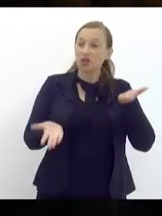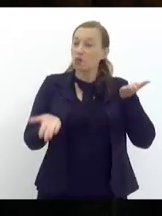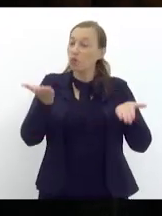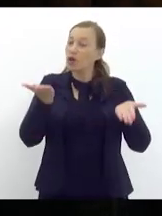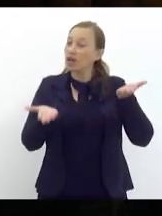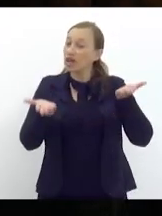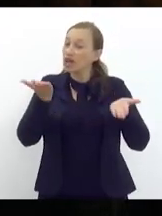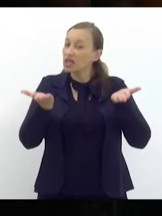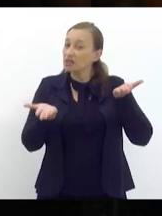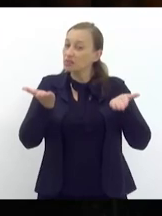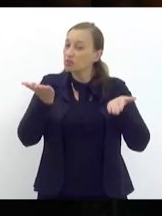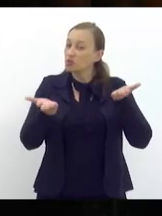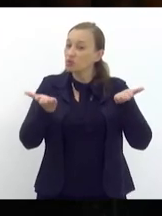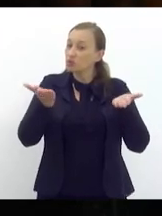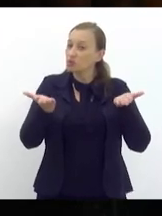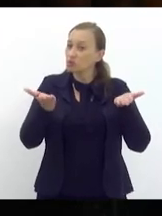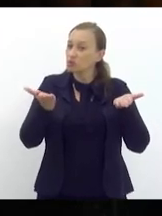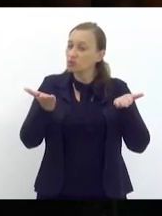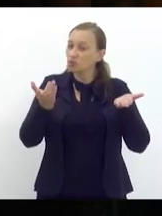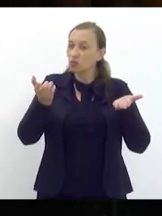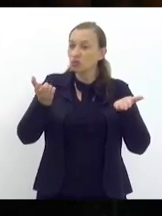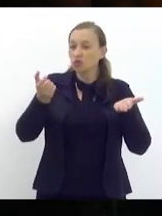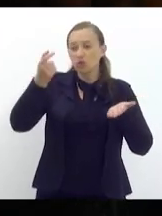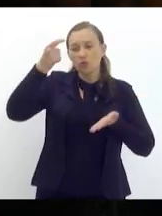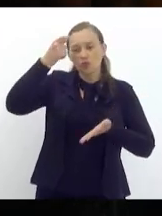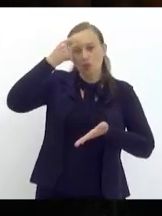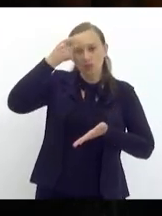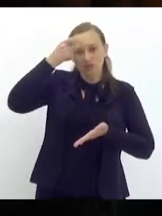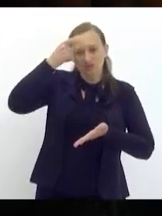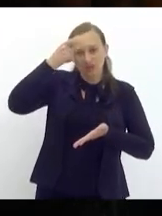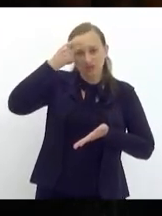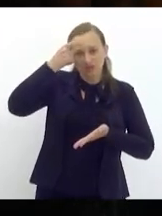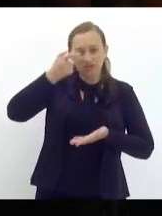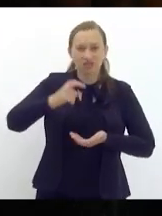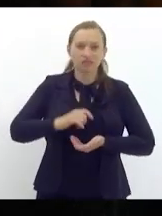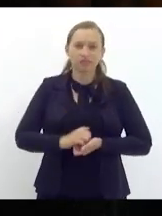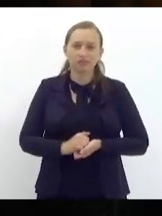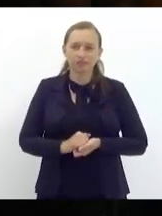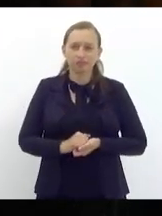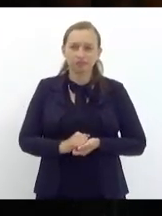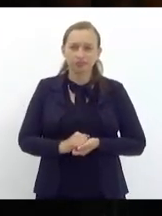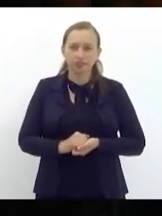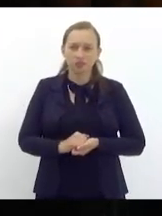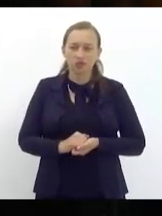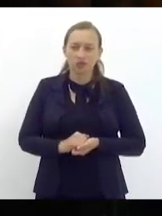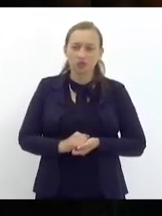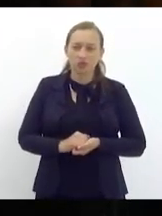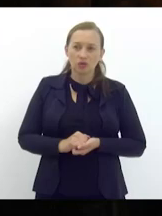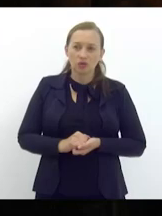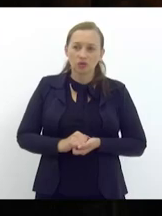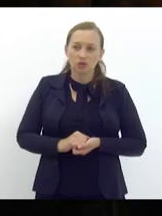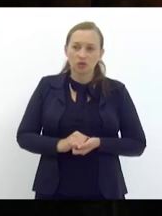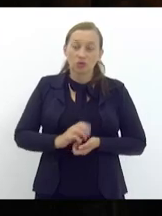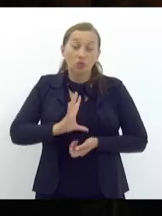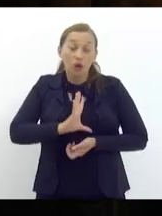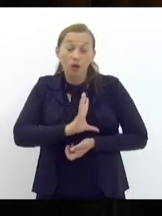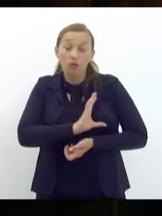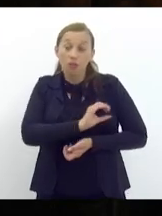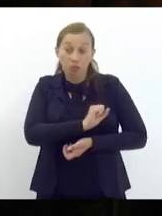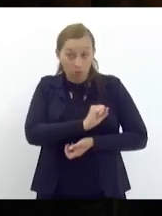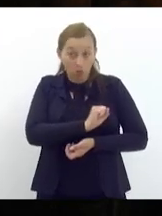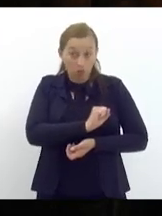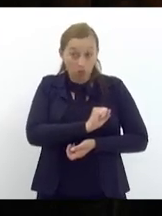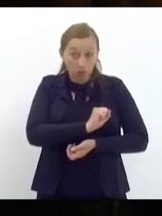e com sensatez com paixões e